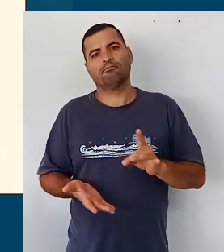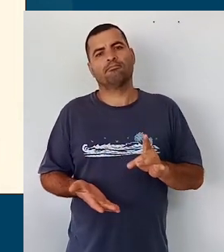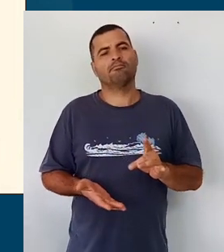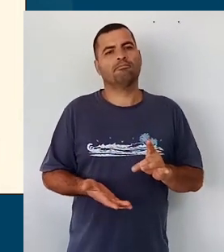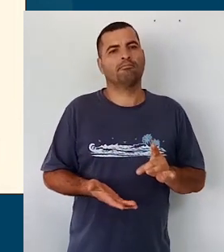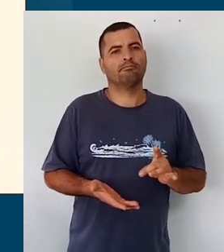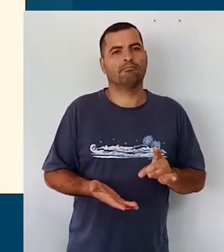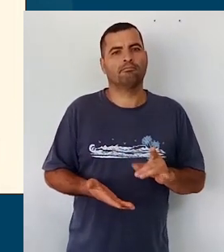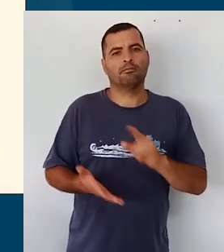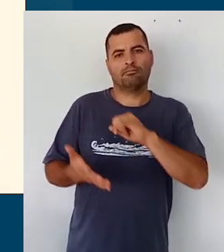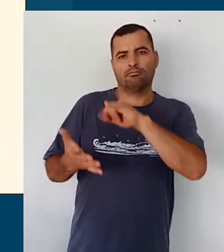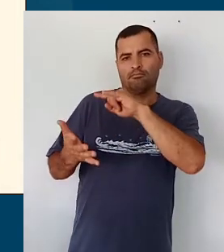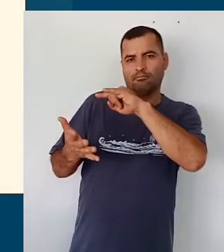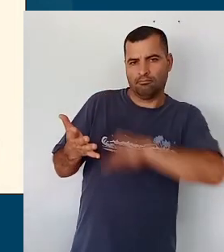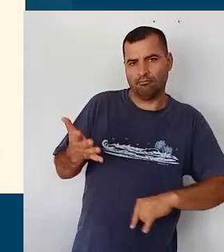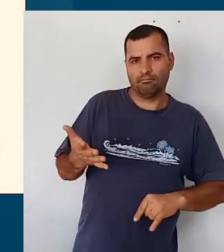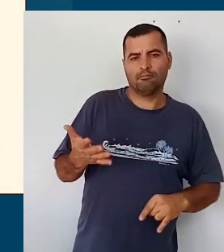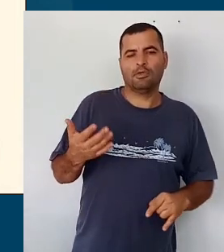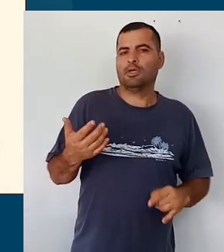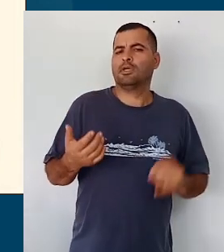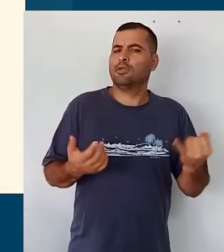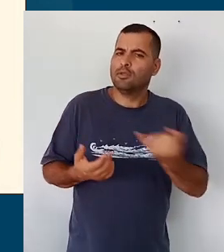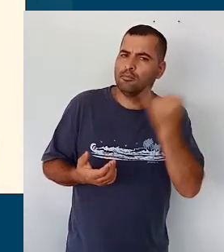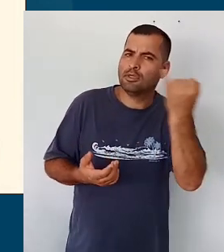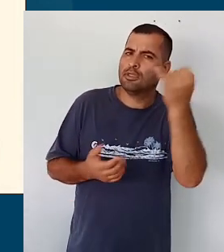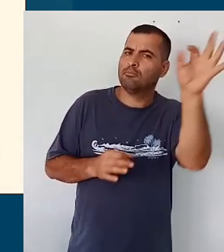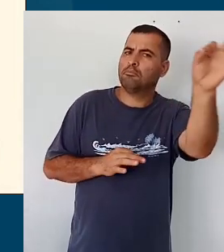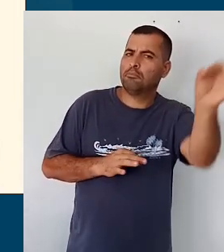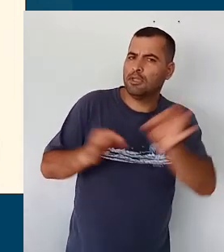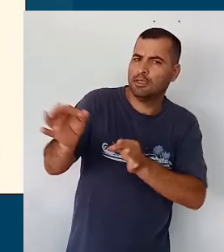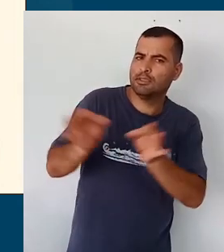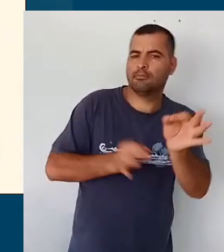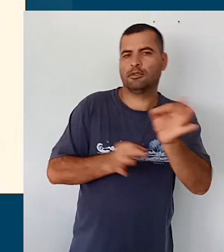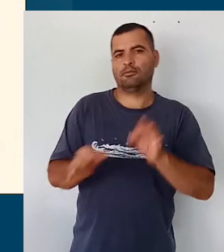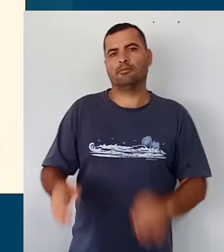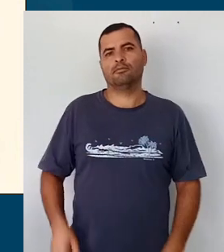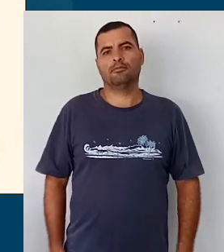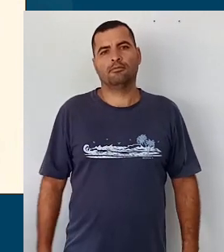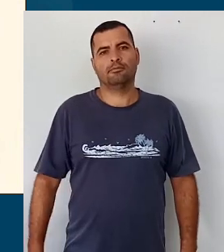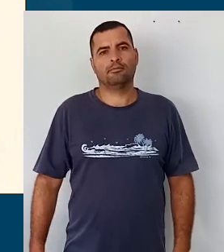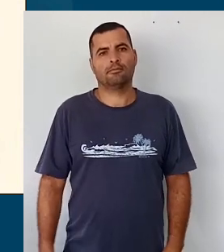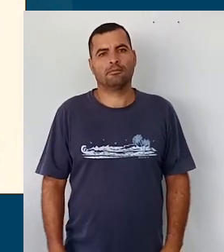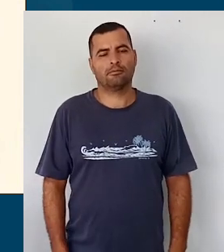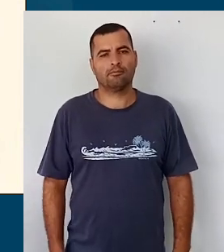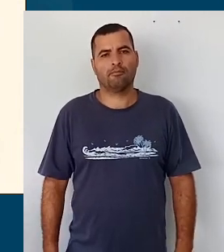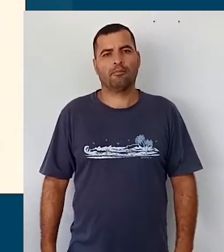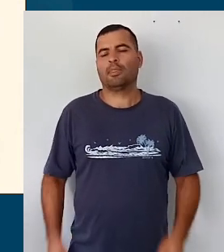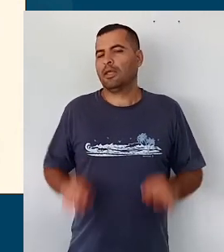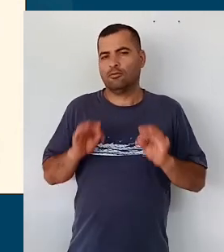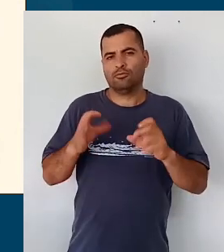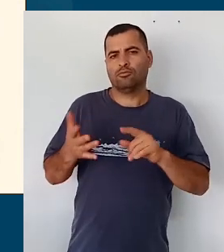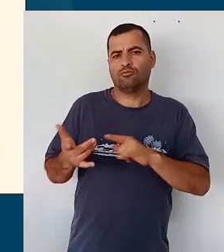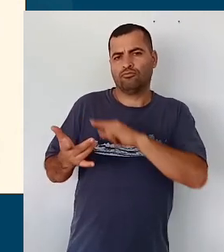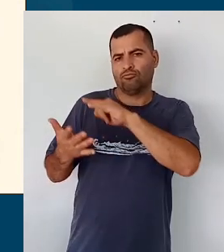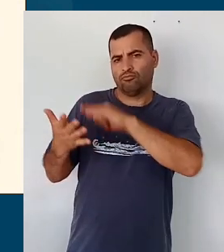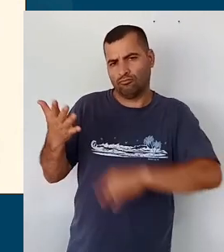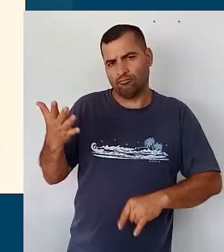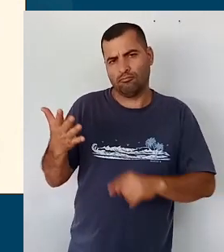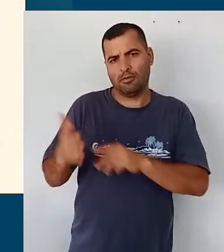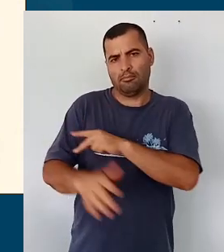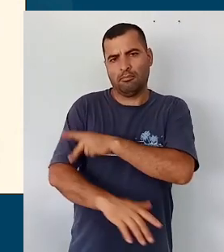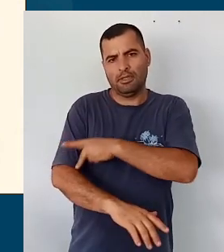documentação como um elemento fundamental na parte do planejamento, ou seja, a documentação pedagógica irá